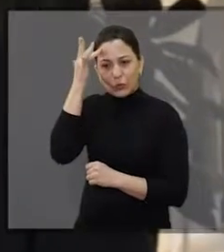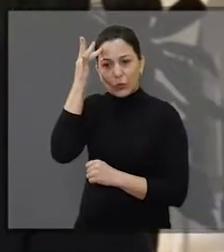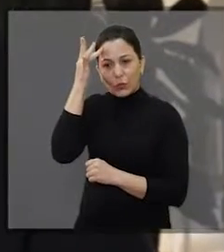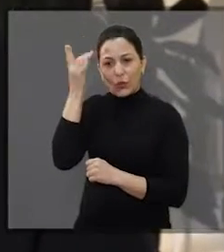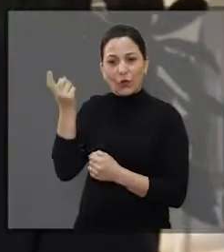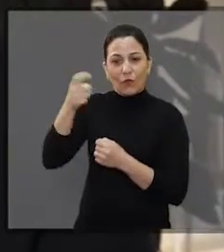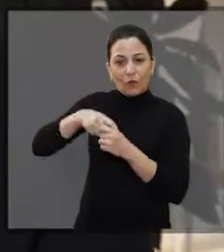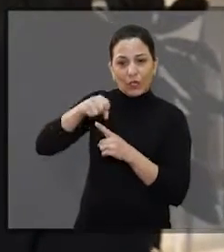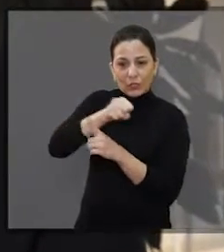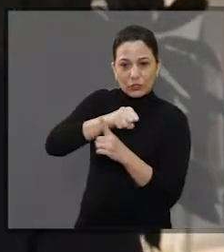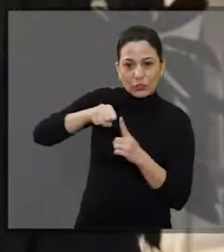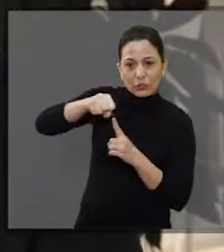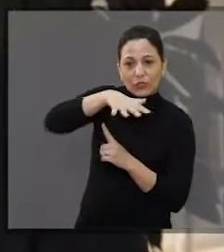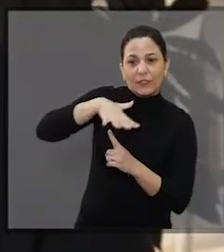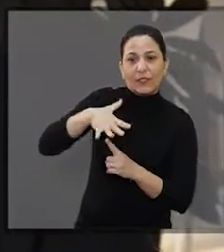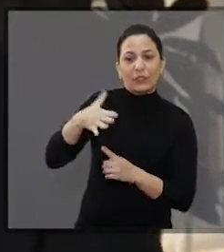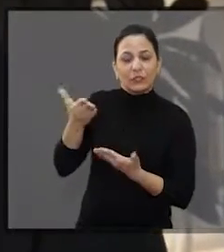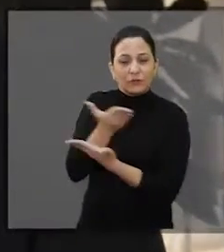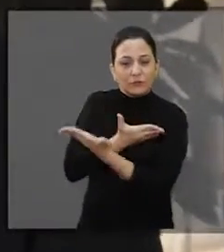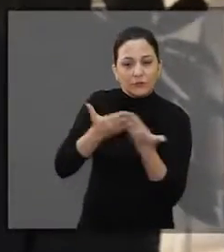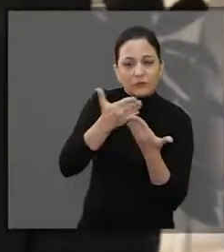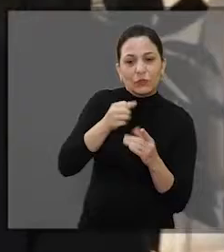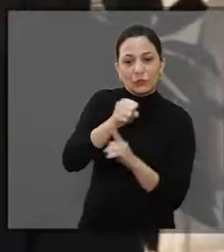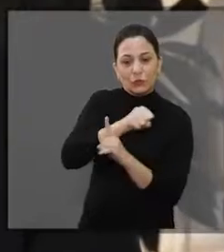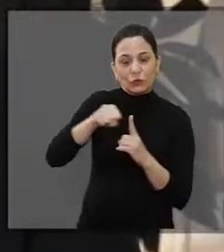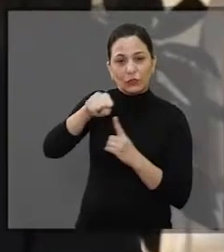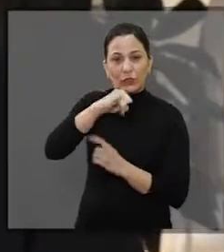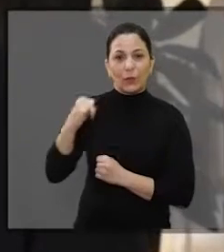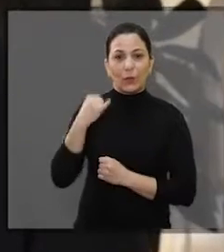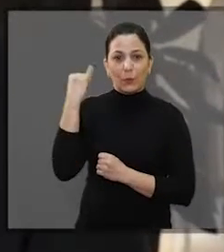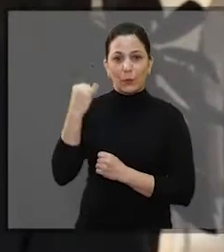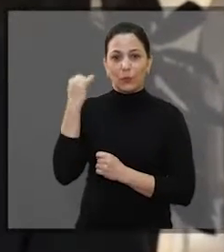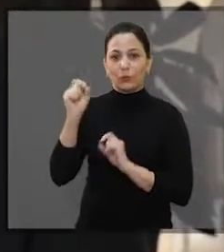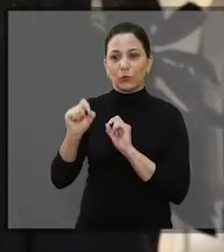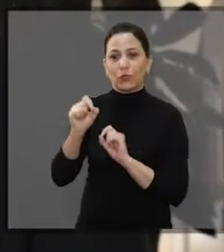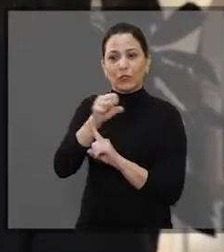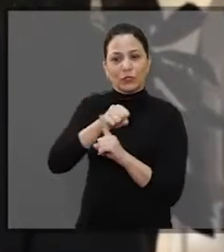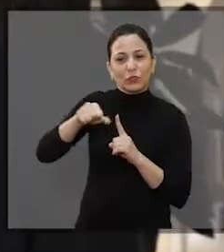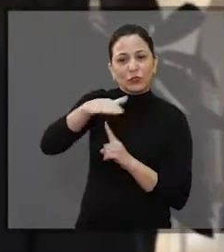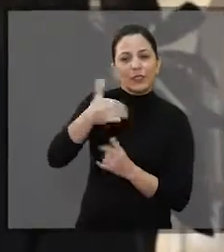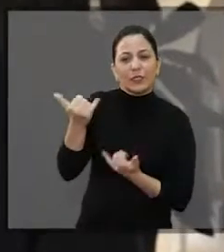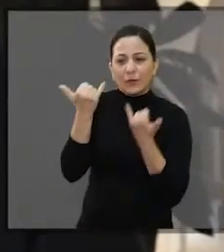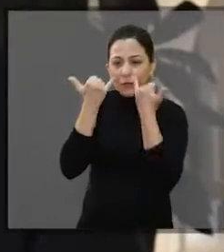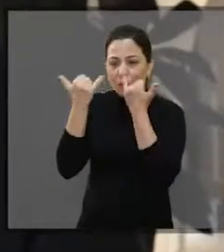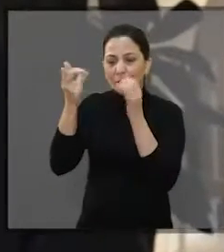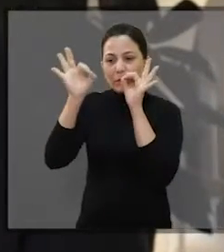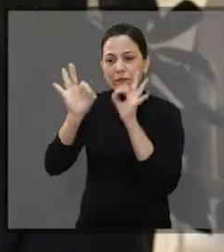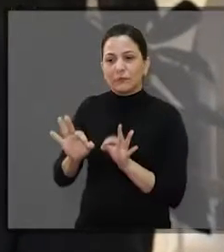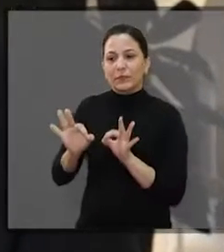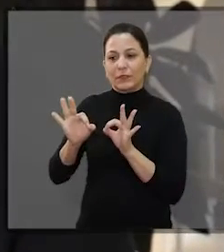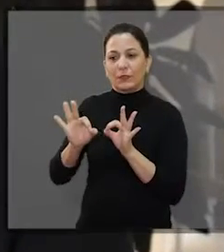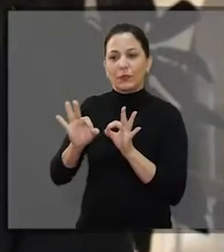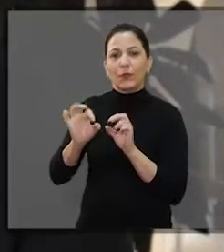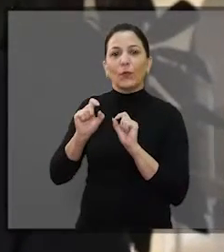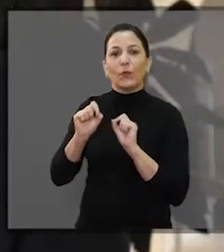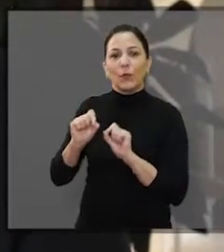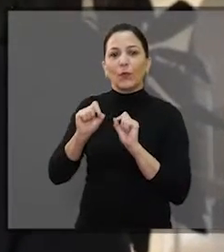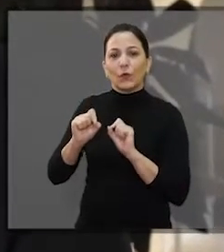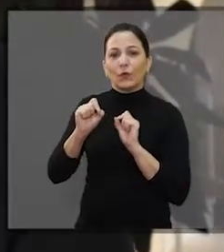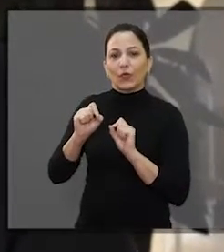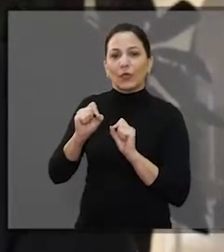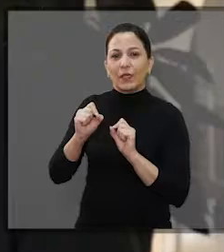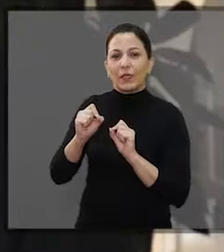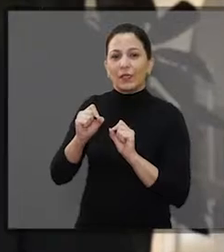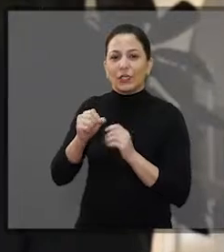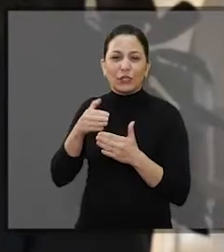que significa o retorno dessas pessoas ao convívio social, tenho certeza que quando a sociedade se informa sobre esses fatos,